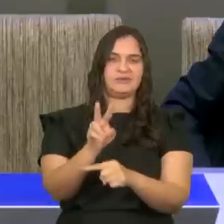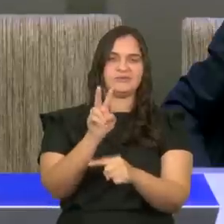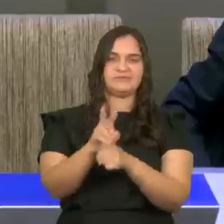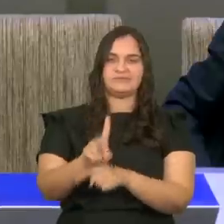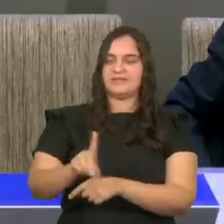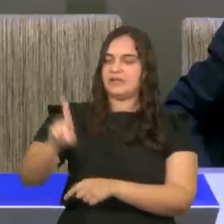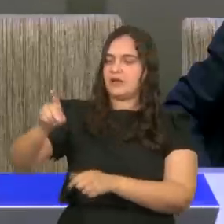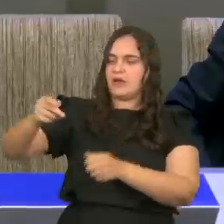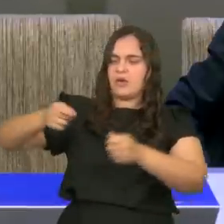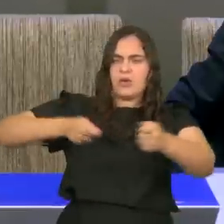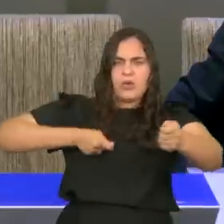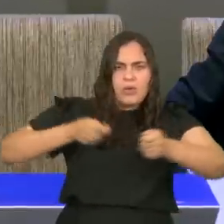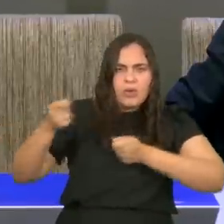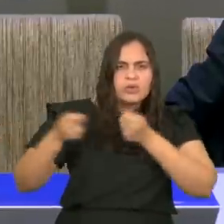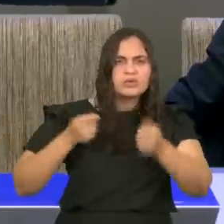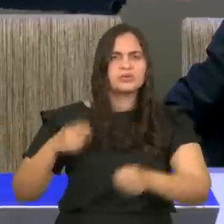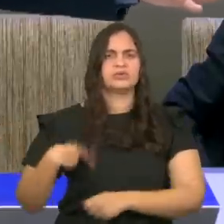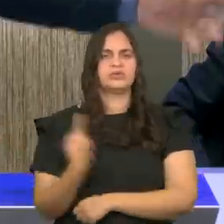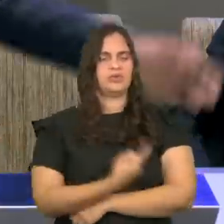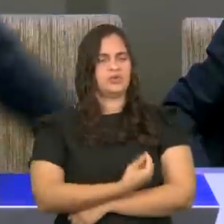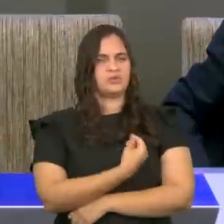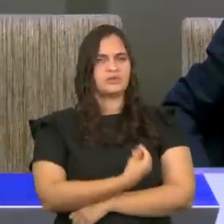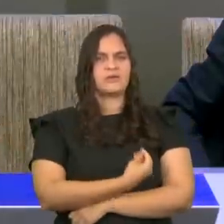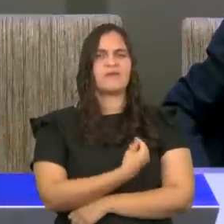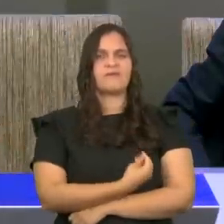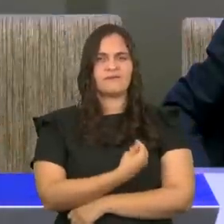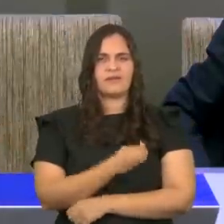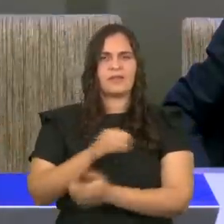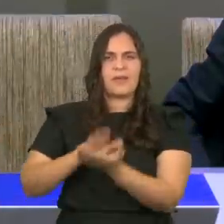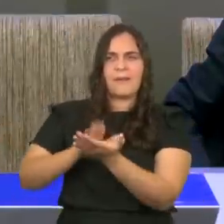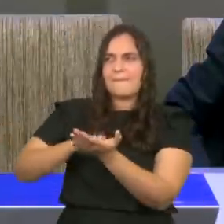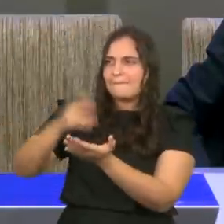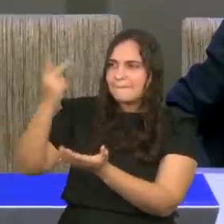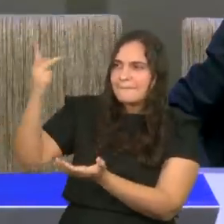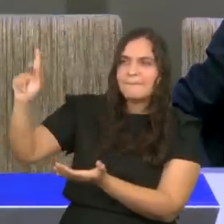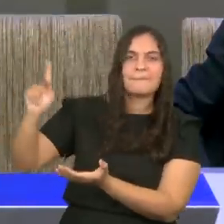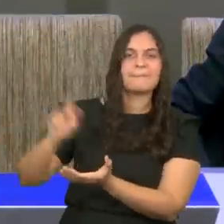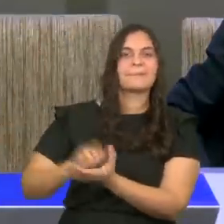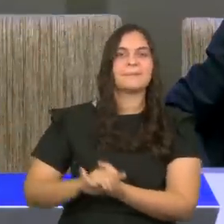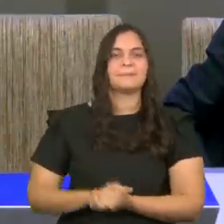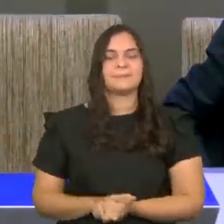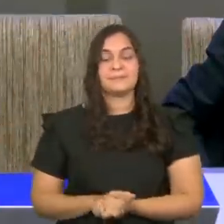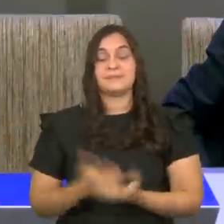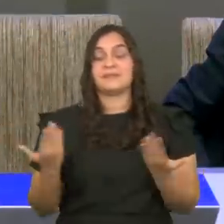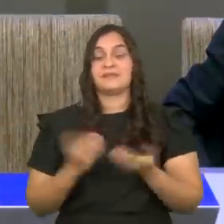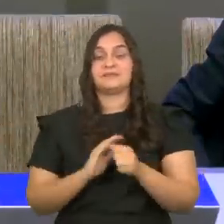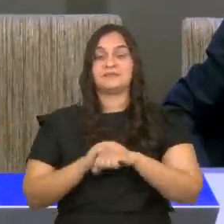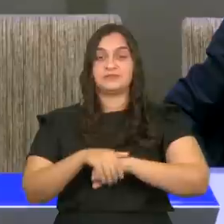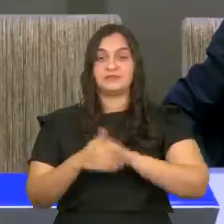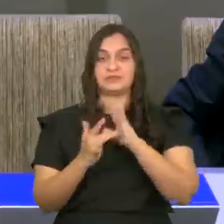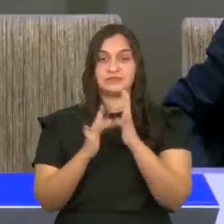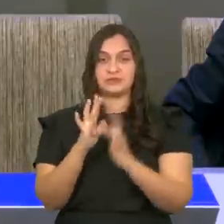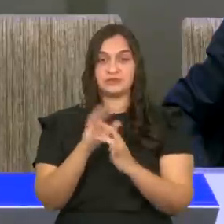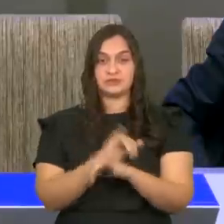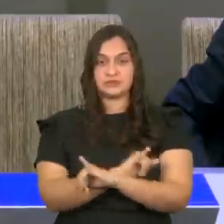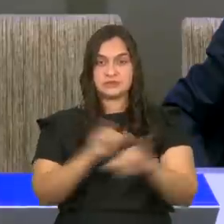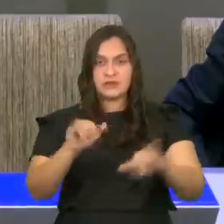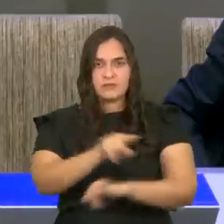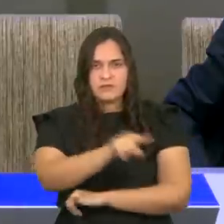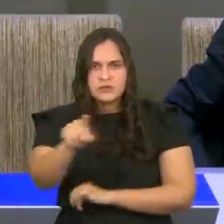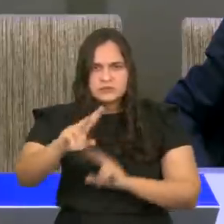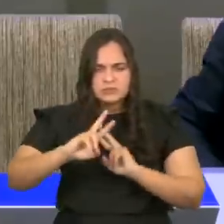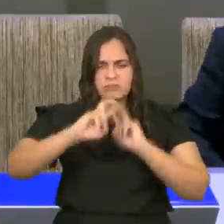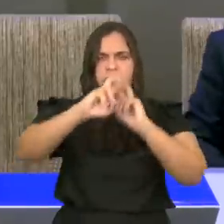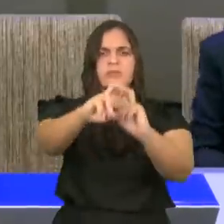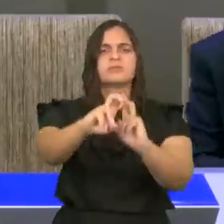o controle, da nossa vida, na palma, da mão dele. Esta noite, Jesus está falando, para vidas, que me ouvem.